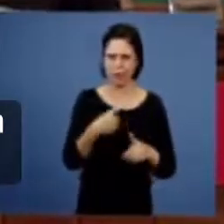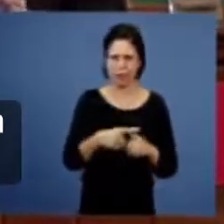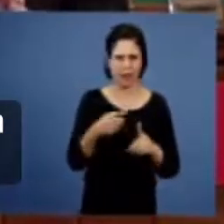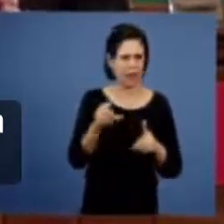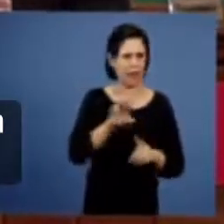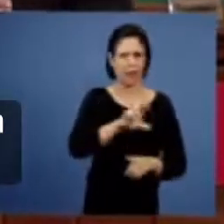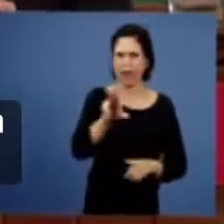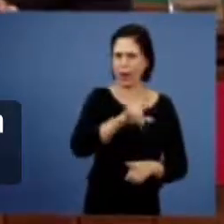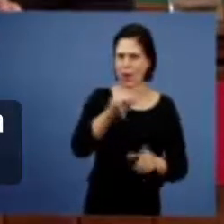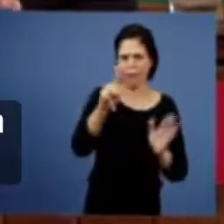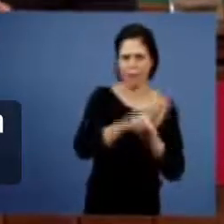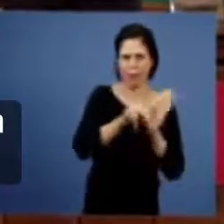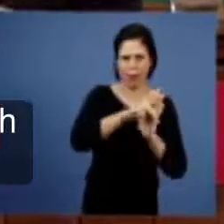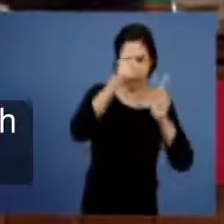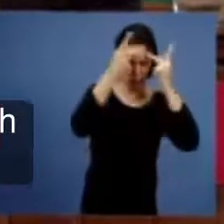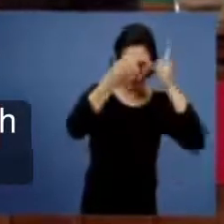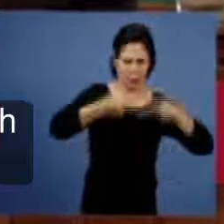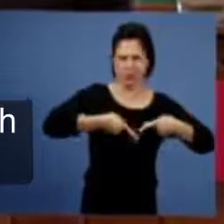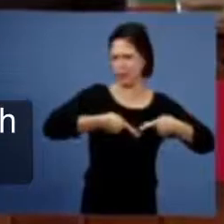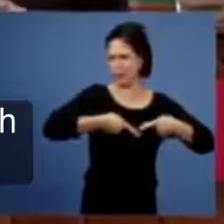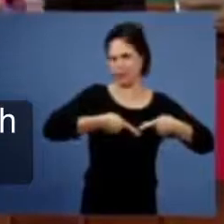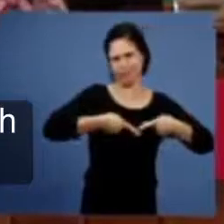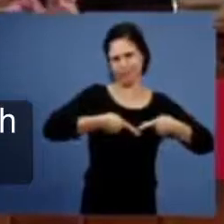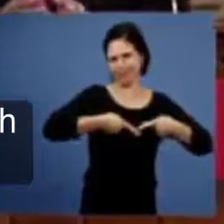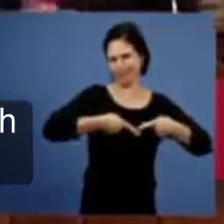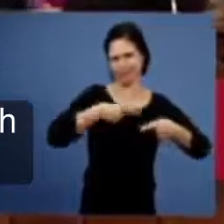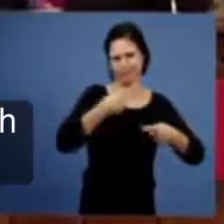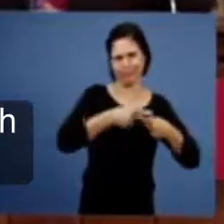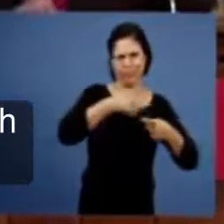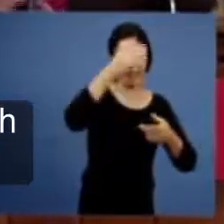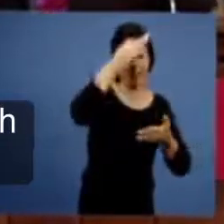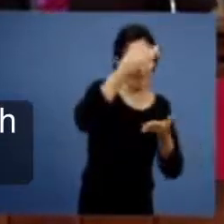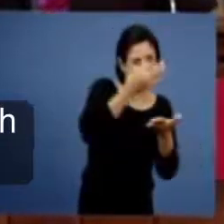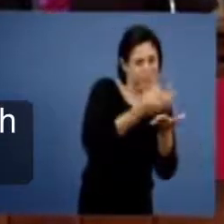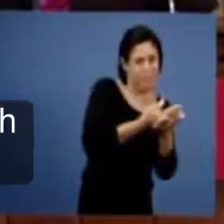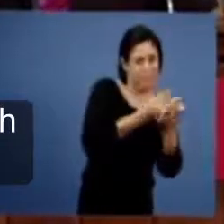homem esta fé que vem do homem está em que medida?